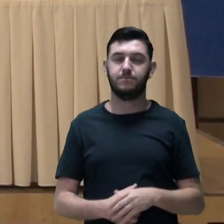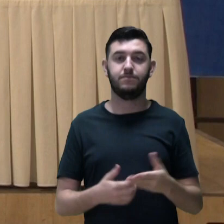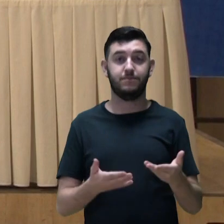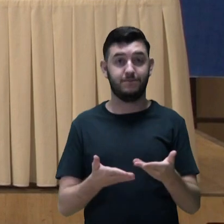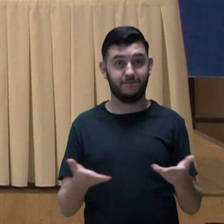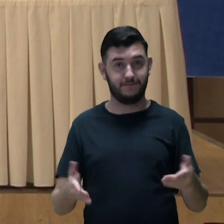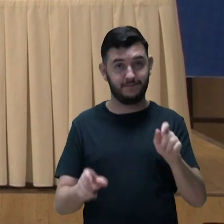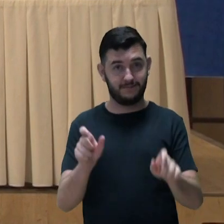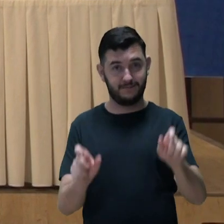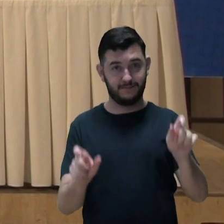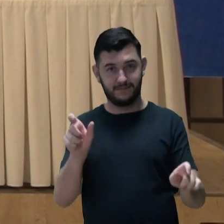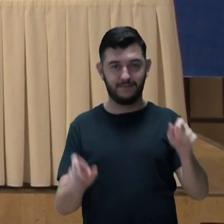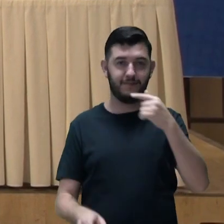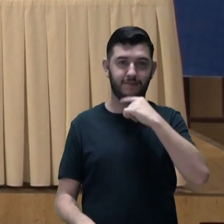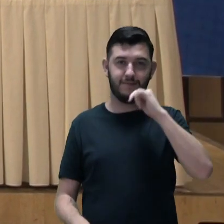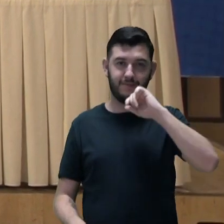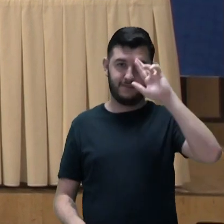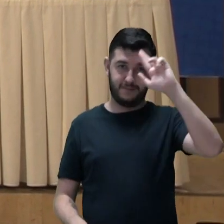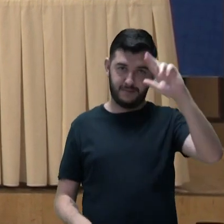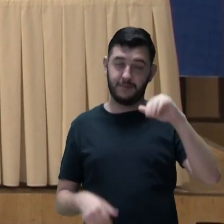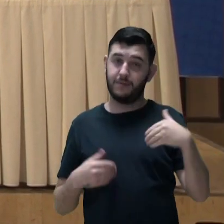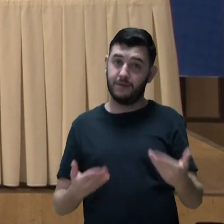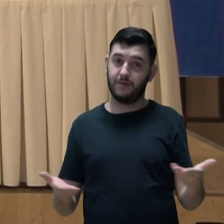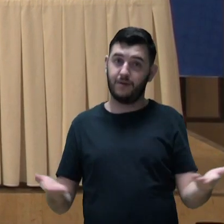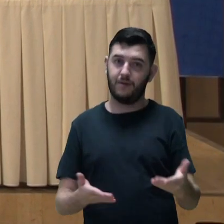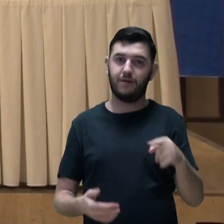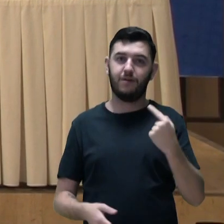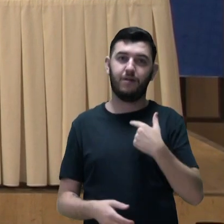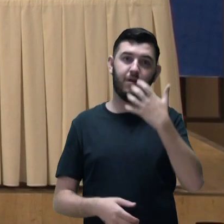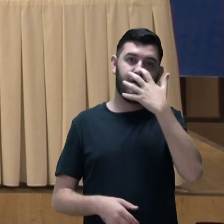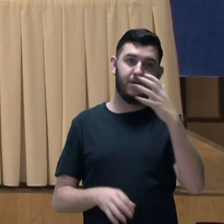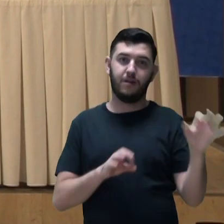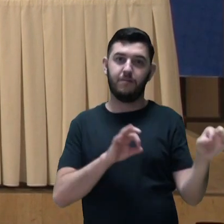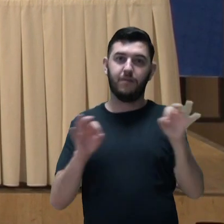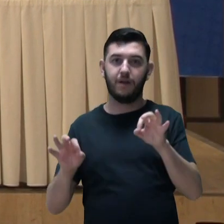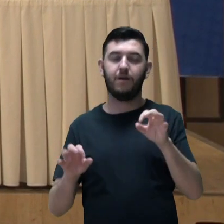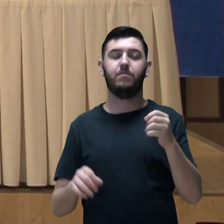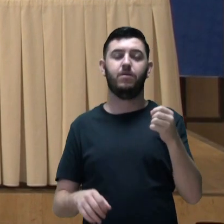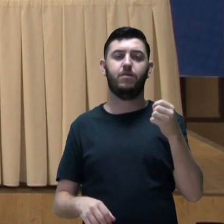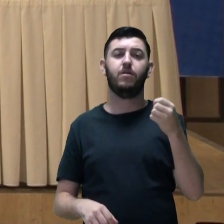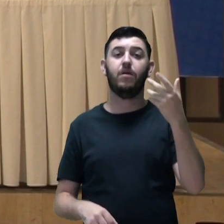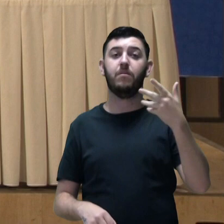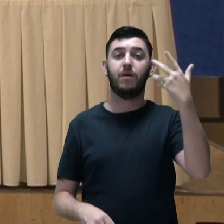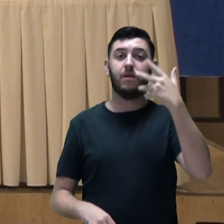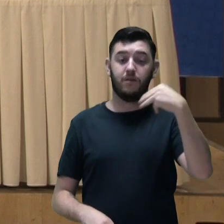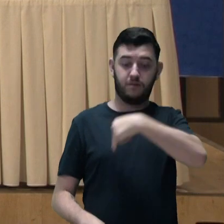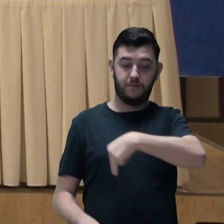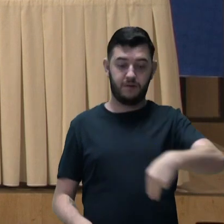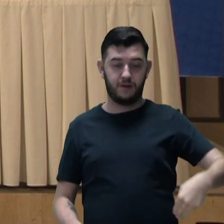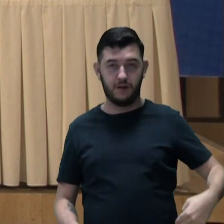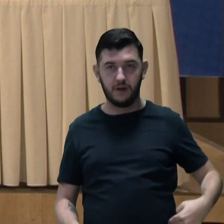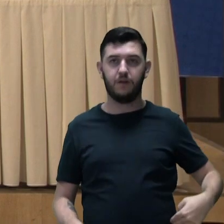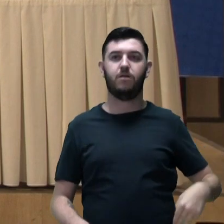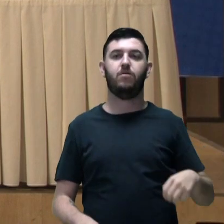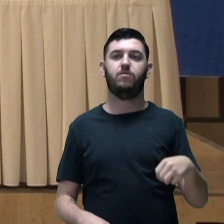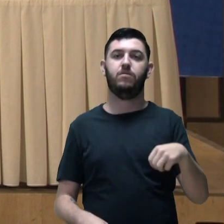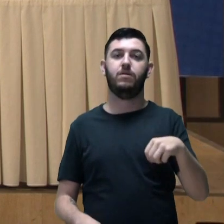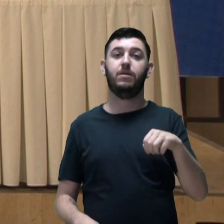Senhoras e senhores, ouviremos o pronunciamento do ministro de Estado da Cidadania, João Roma.